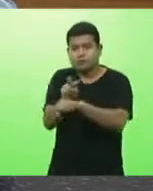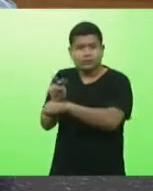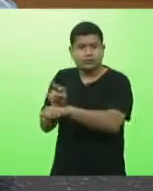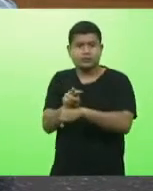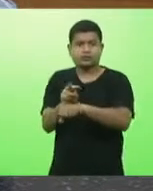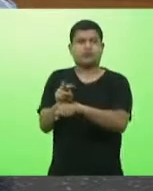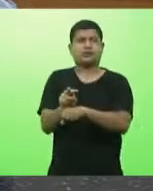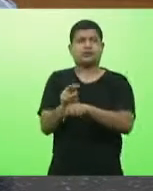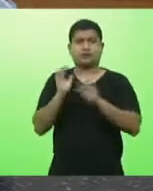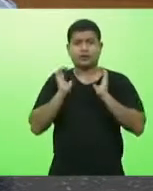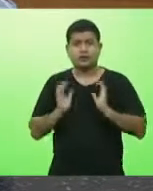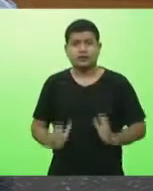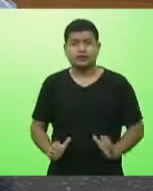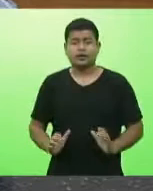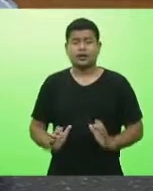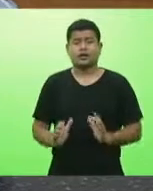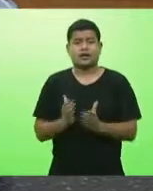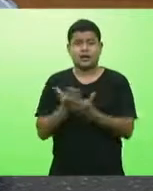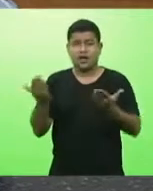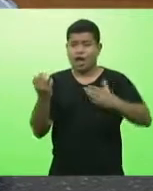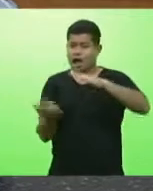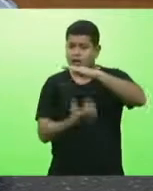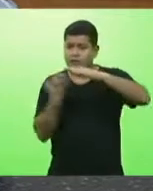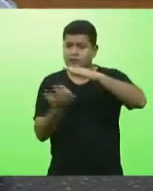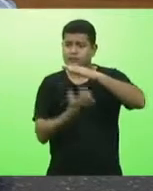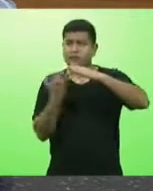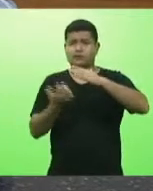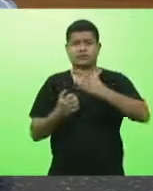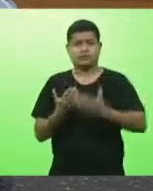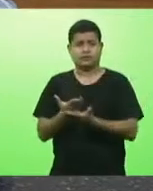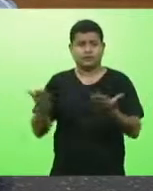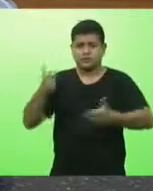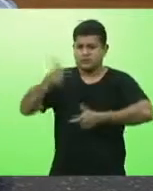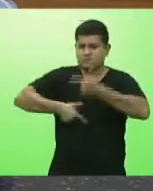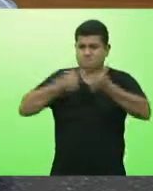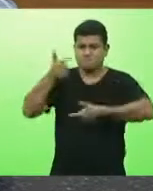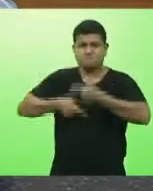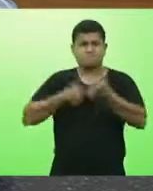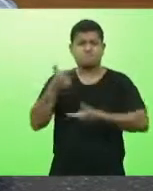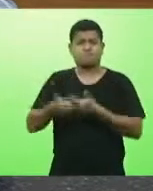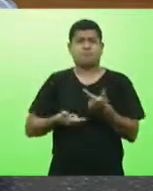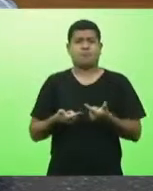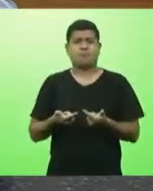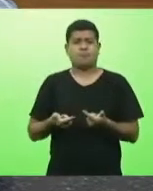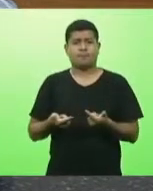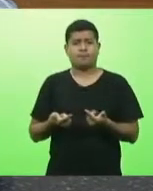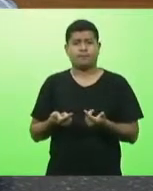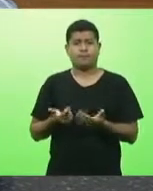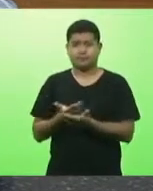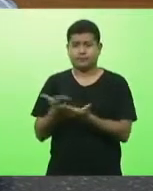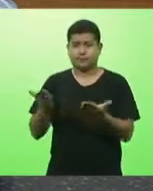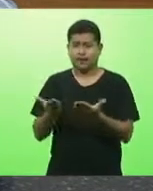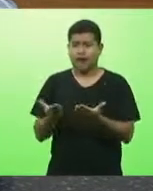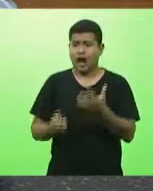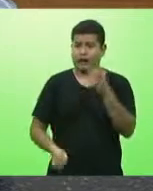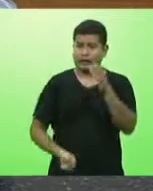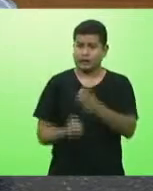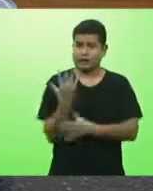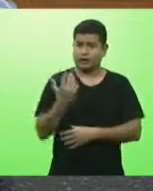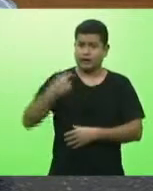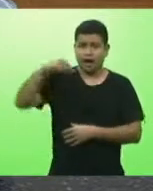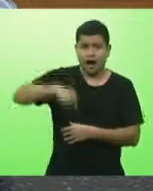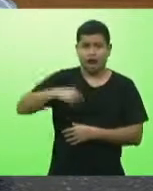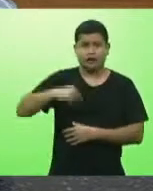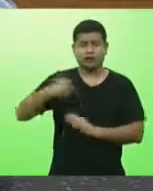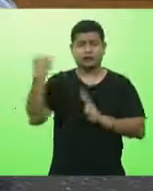cidadão proteger as empresas proteger os trabalhadores instituir aqui um